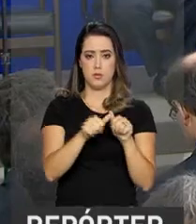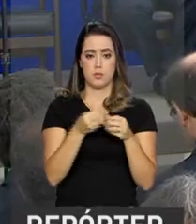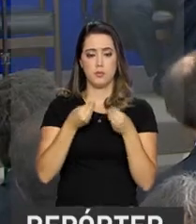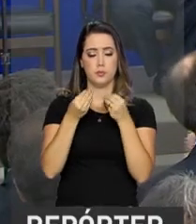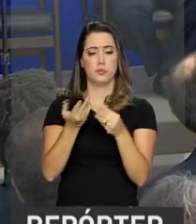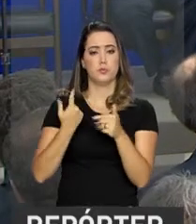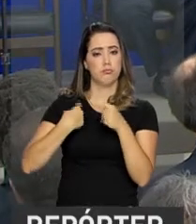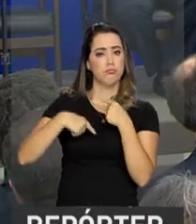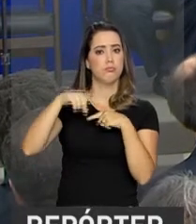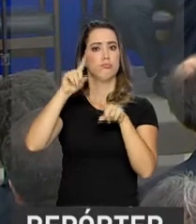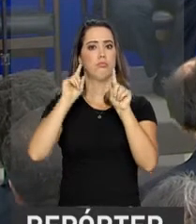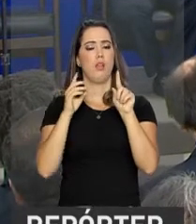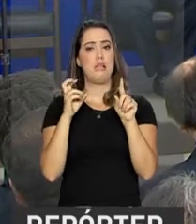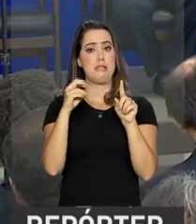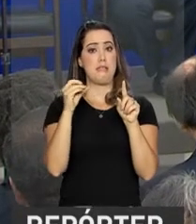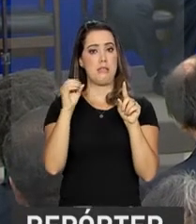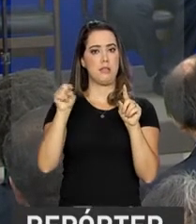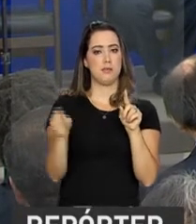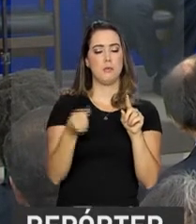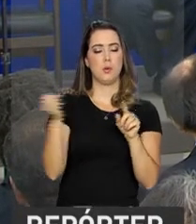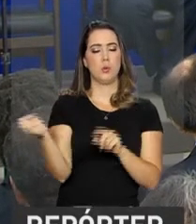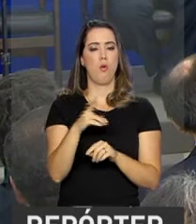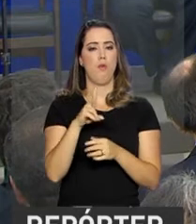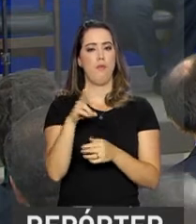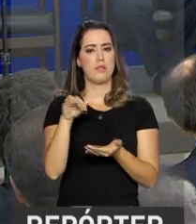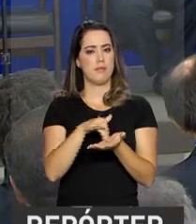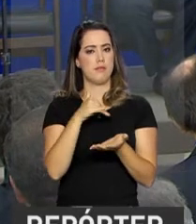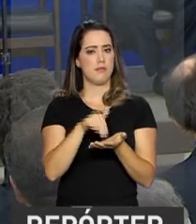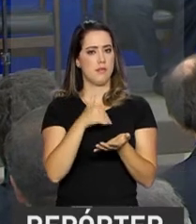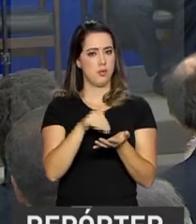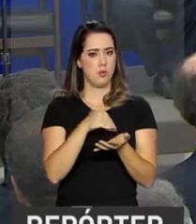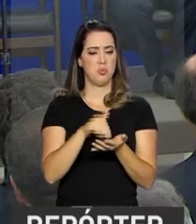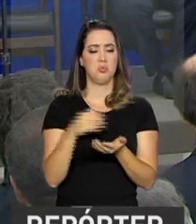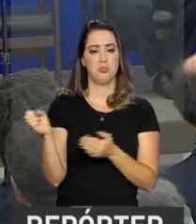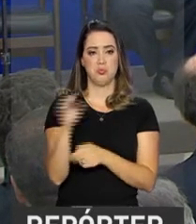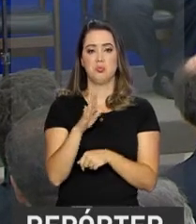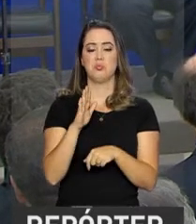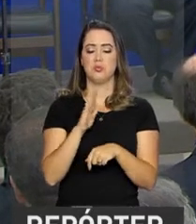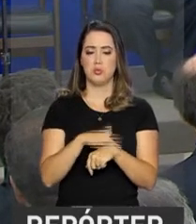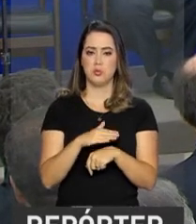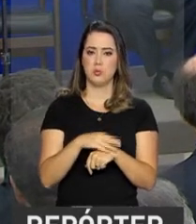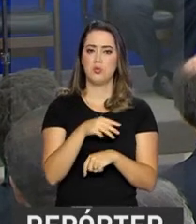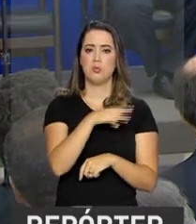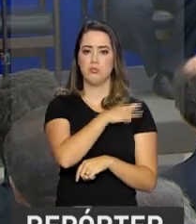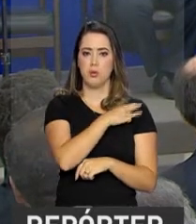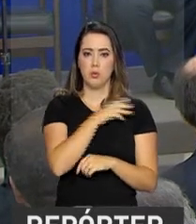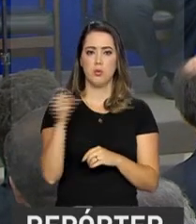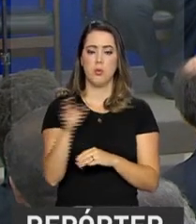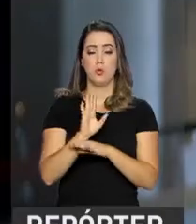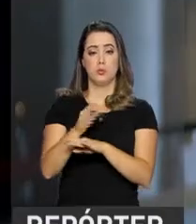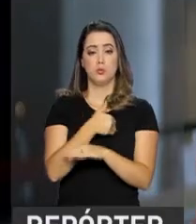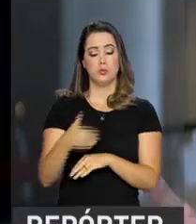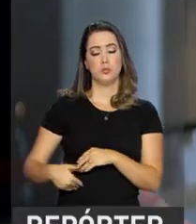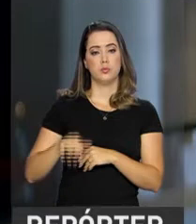quase 500 mil novas matrículas nesses novos ciclos que foram assegurados com apoio do governo federal.